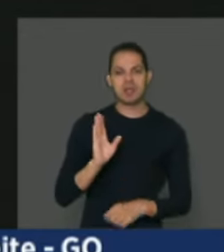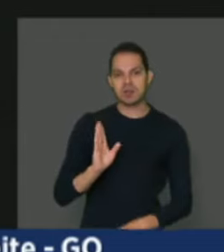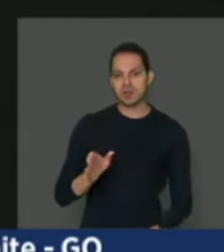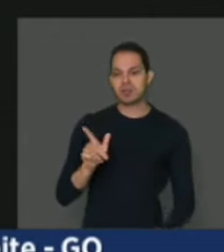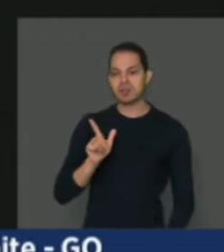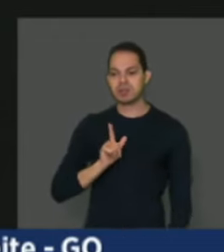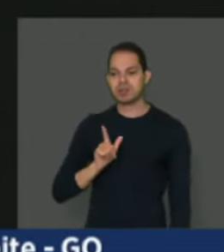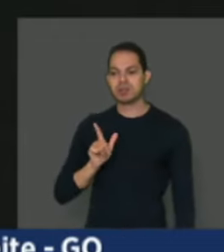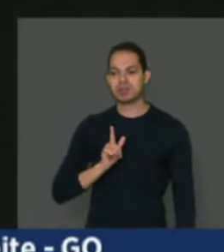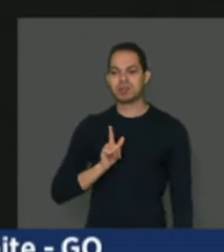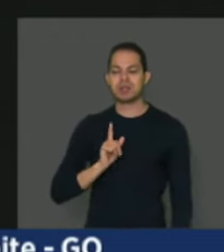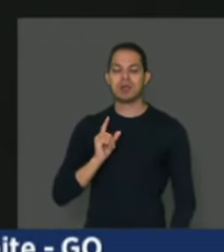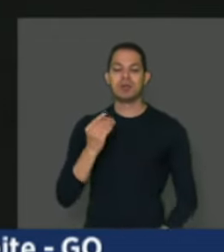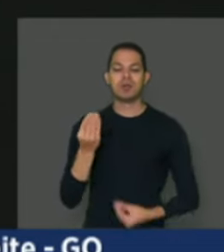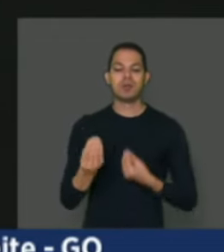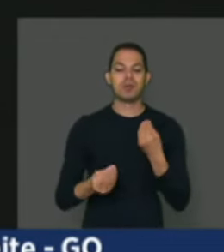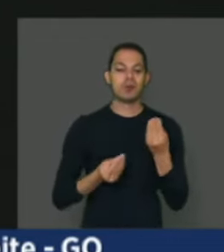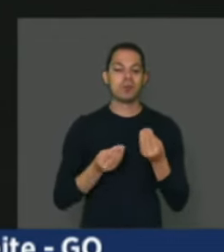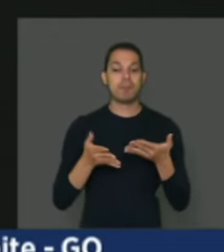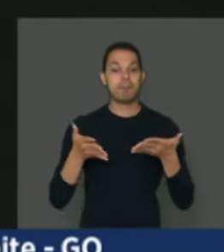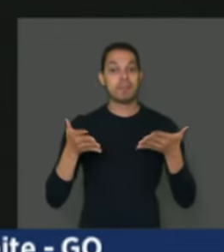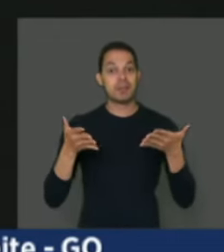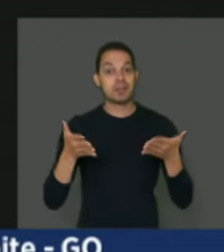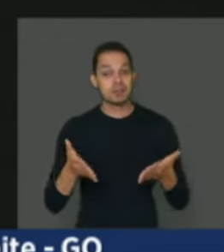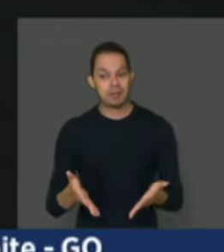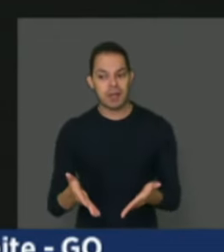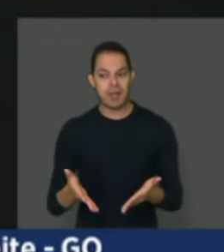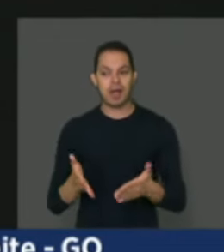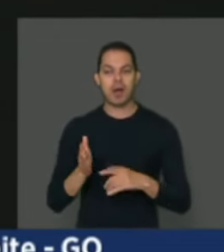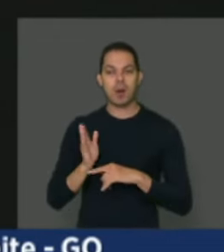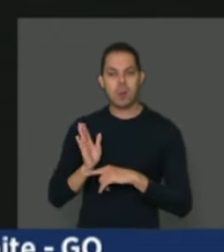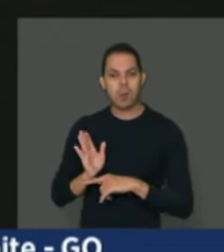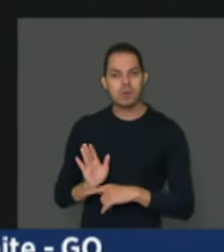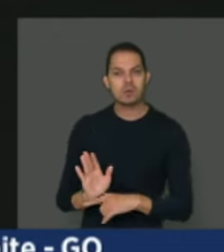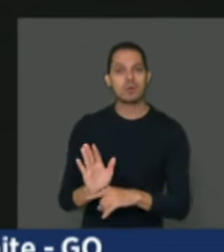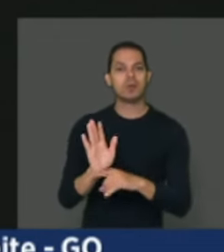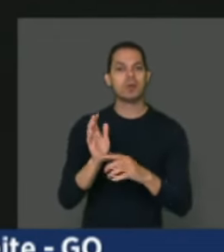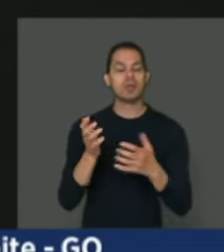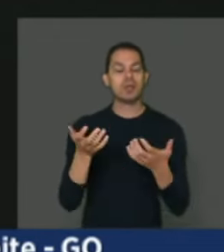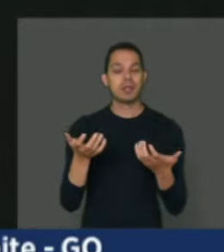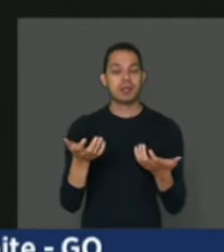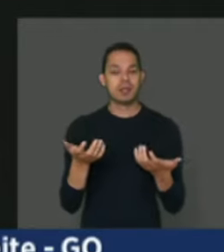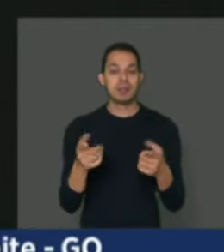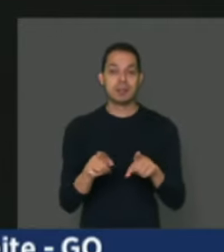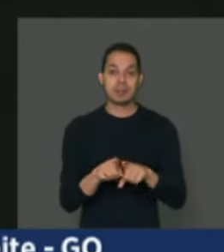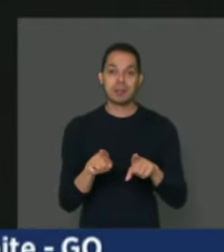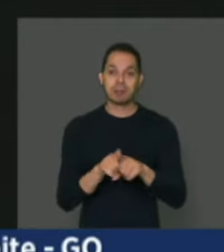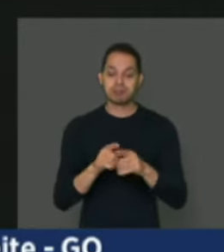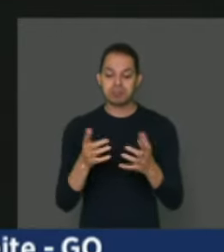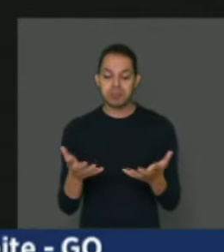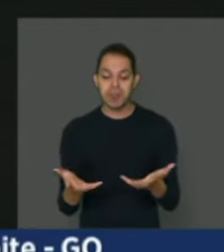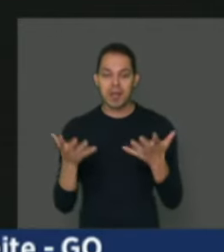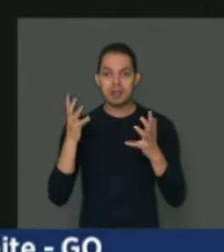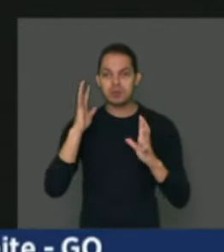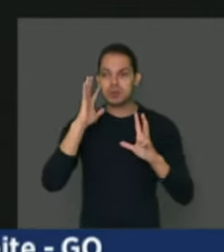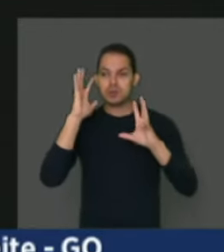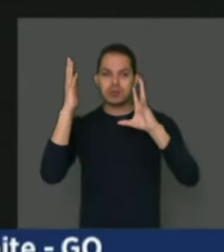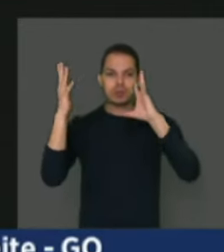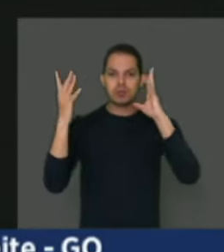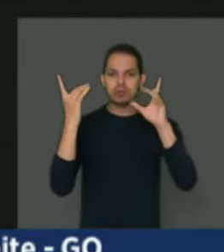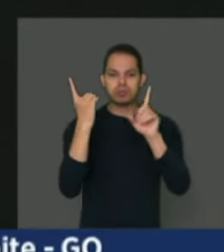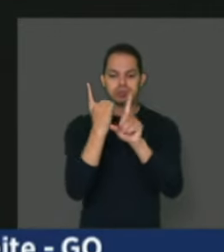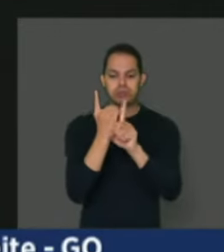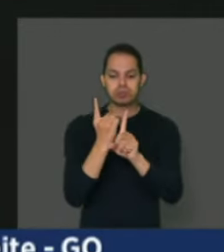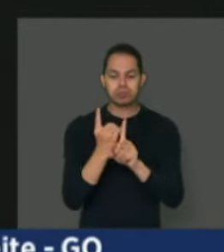participar. Nós queremos contribuir e queremos endossar as soluções em